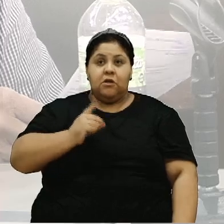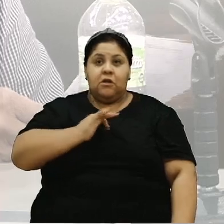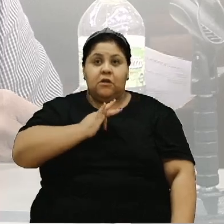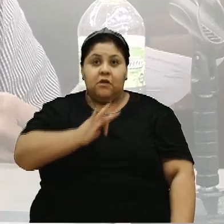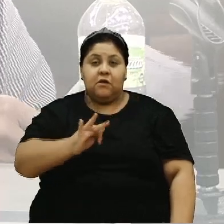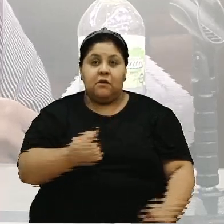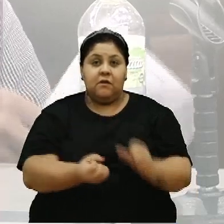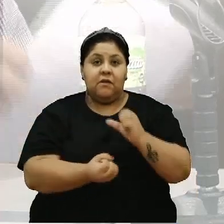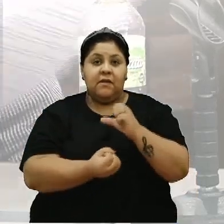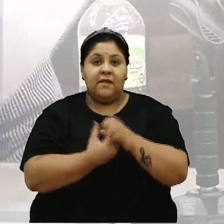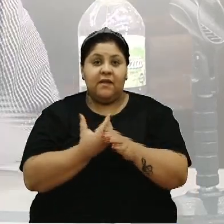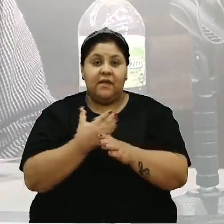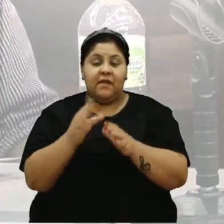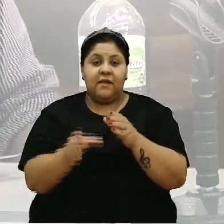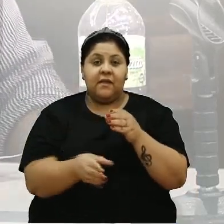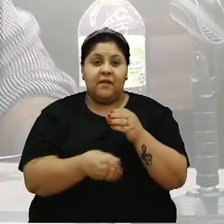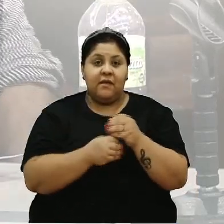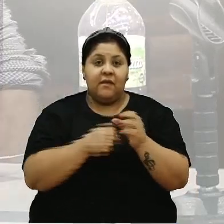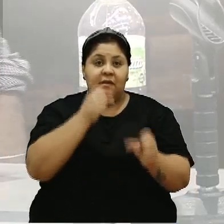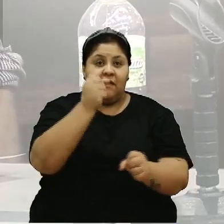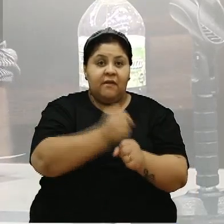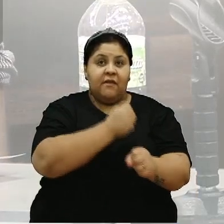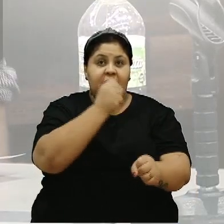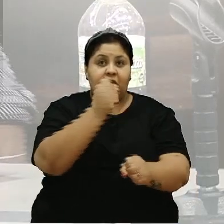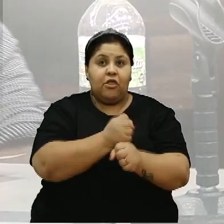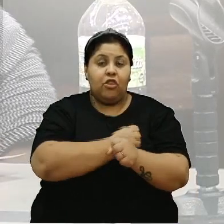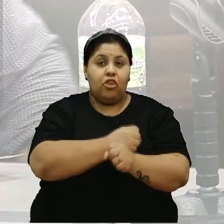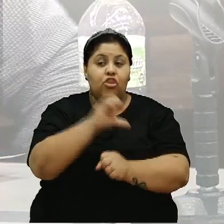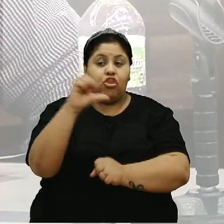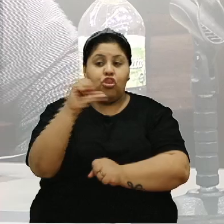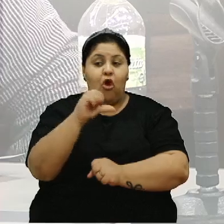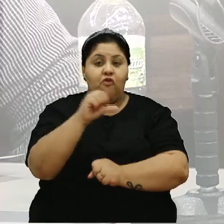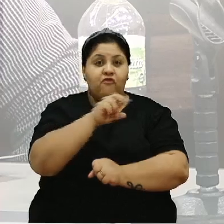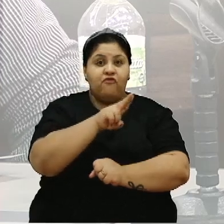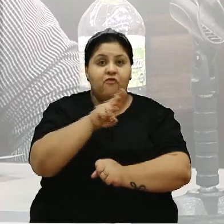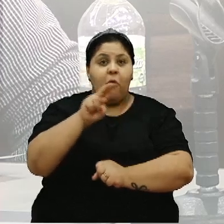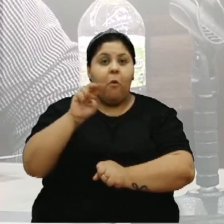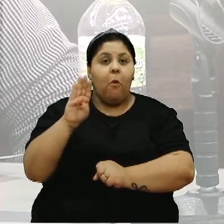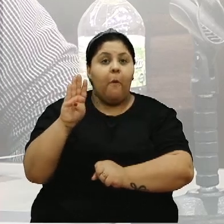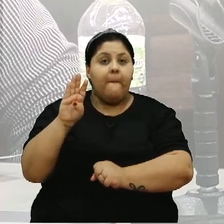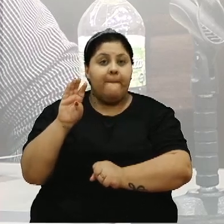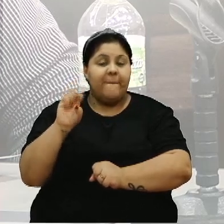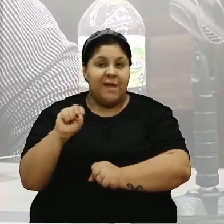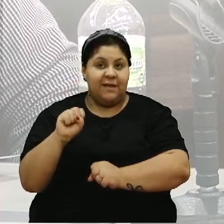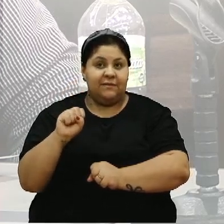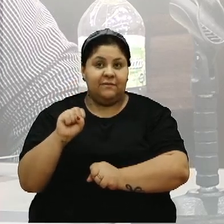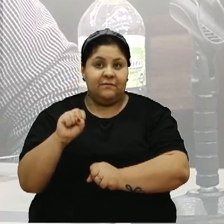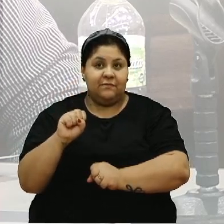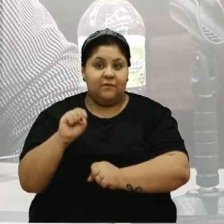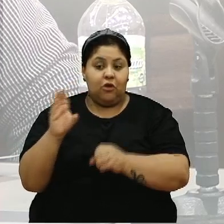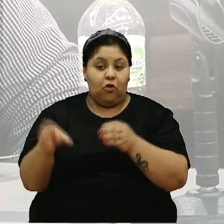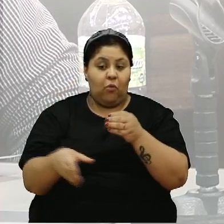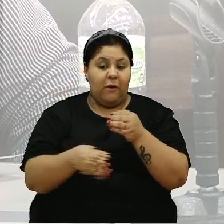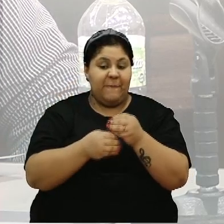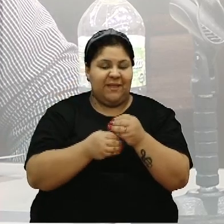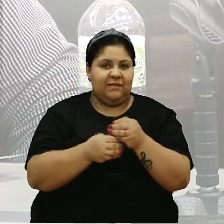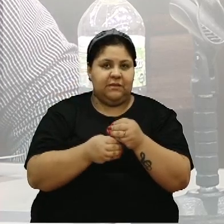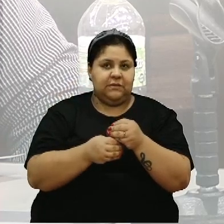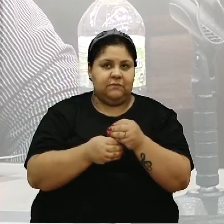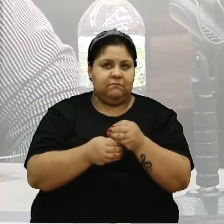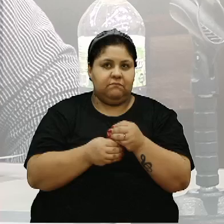queria dar uma emenda para reformar nove UBSs. Nove UBSs, ela queria reformar com emendas parlamentares.